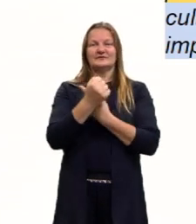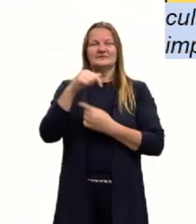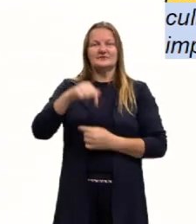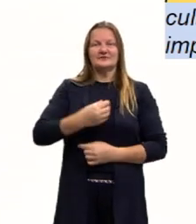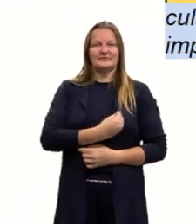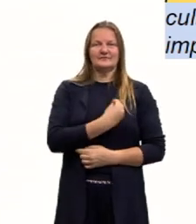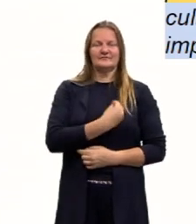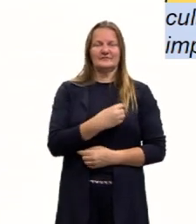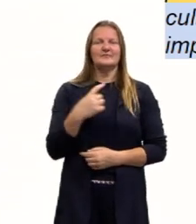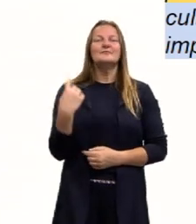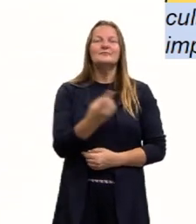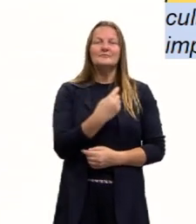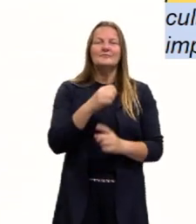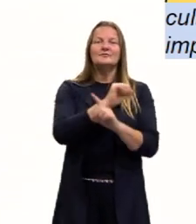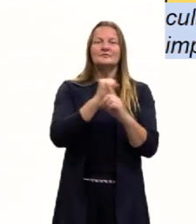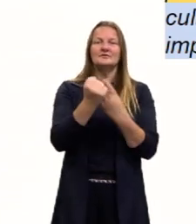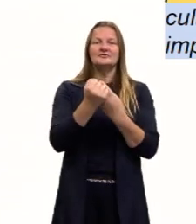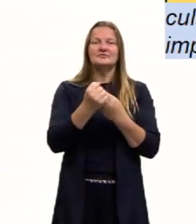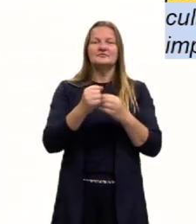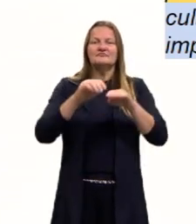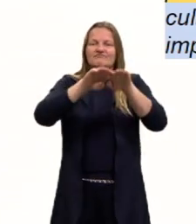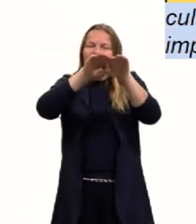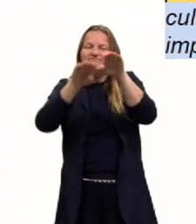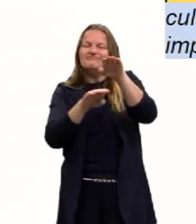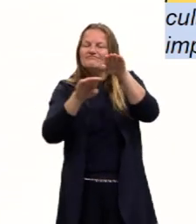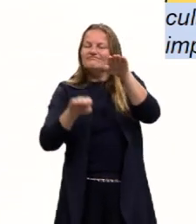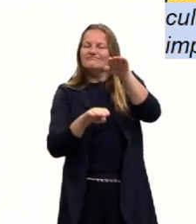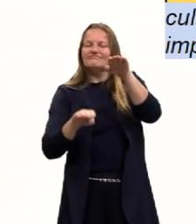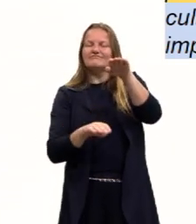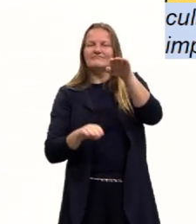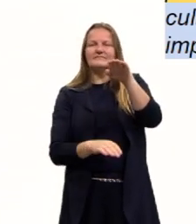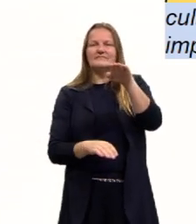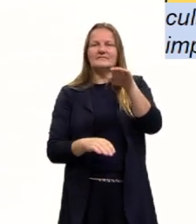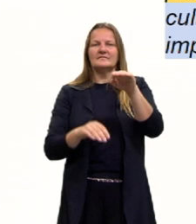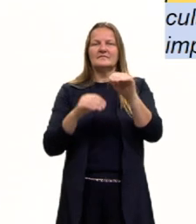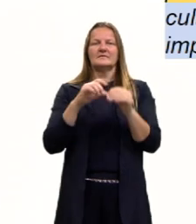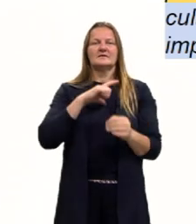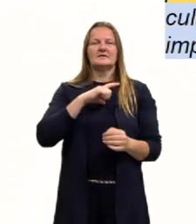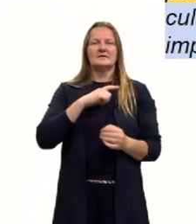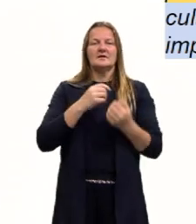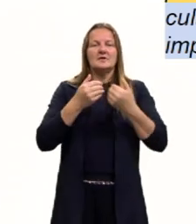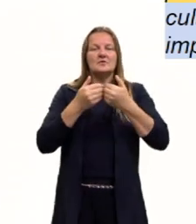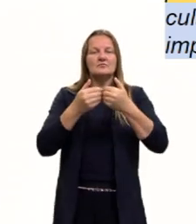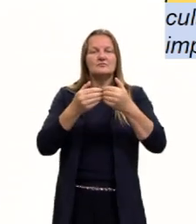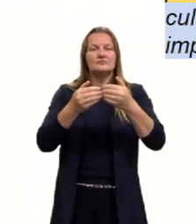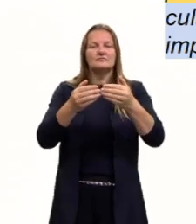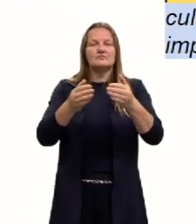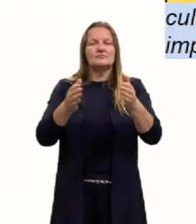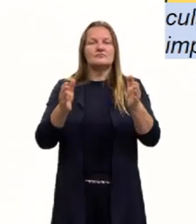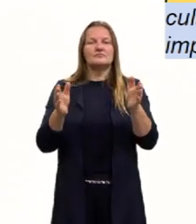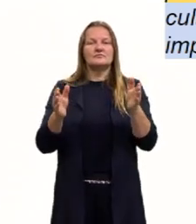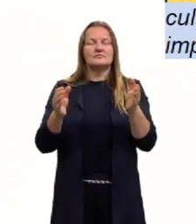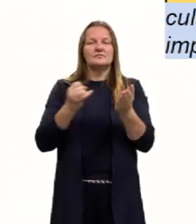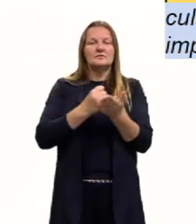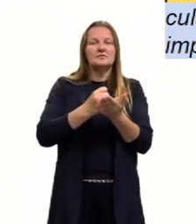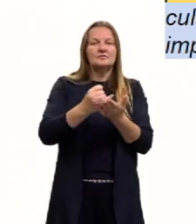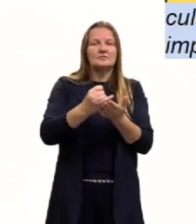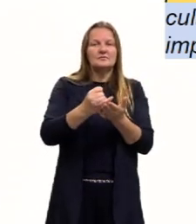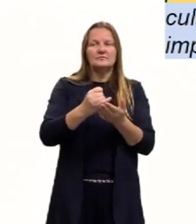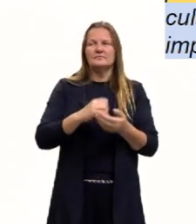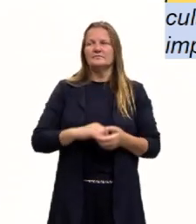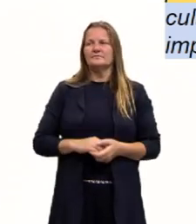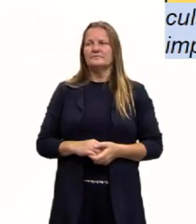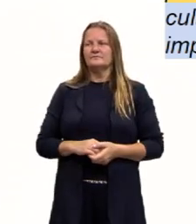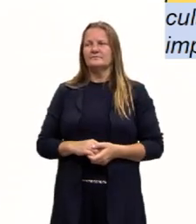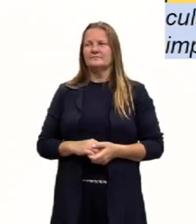vivemos, ela é uma sociedade classista e hierarquizada. Eu estou introduzindo a minha introdução com a minha frase introdutória,